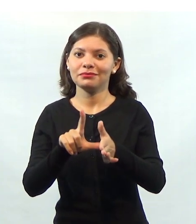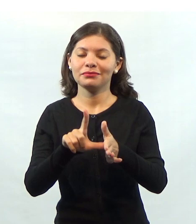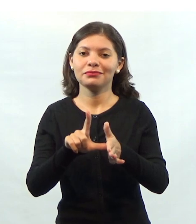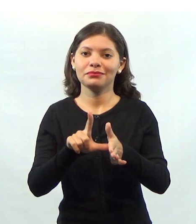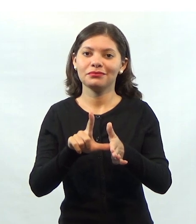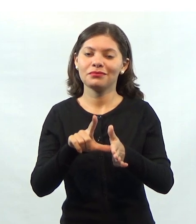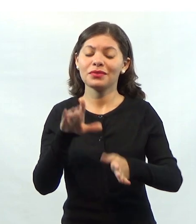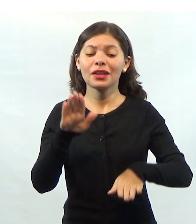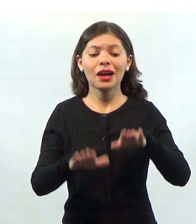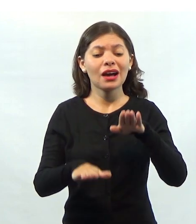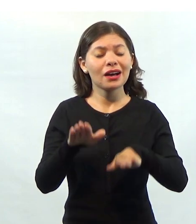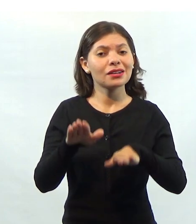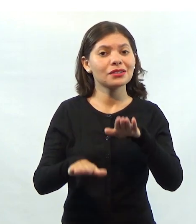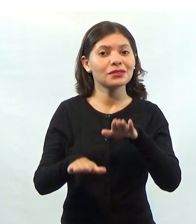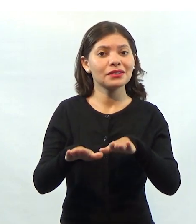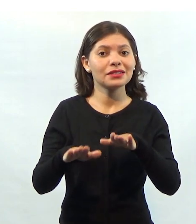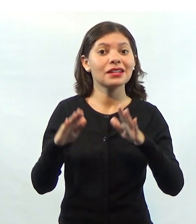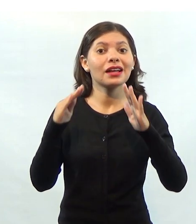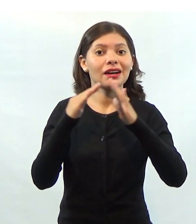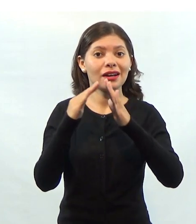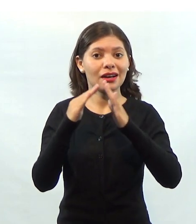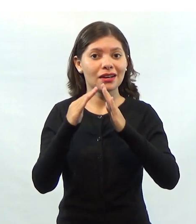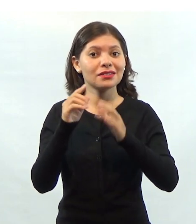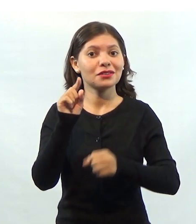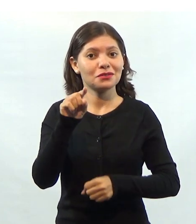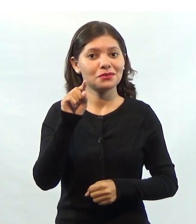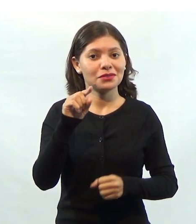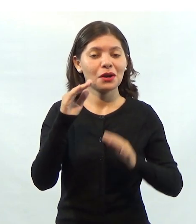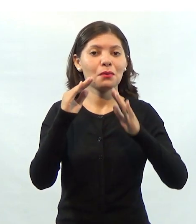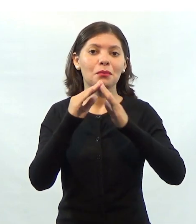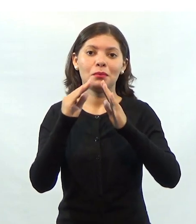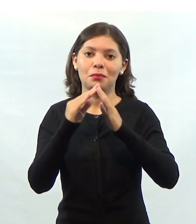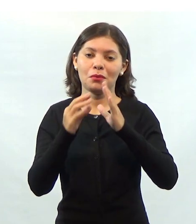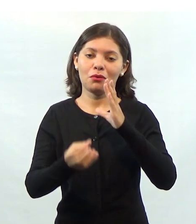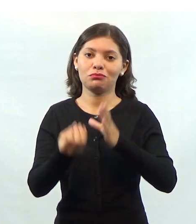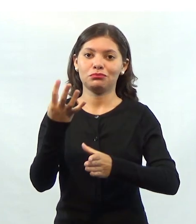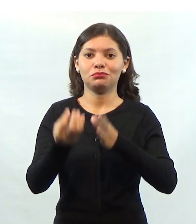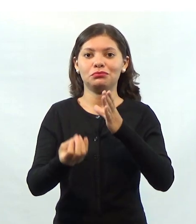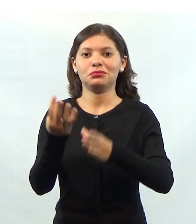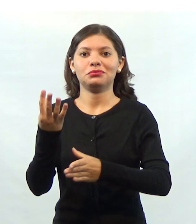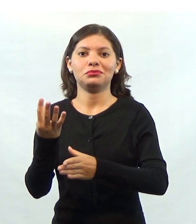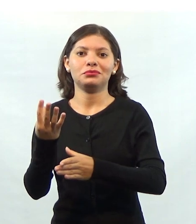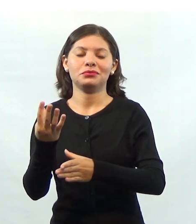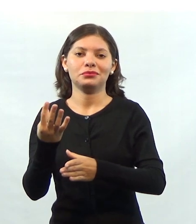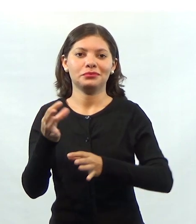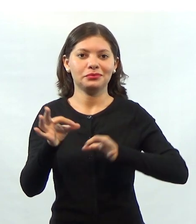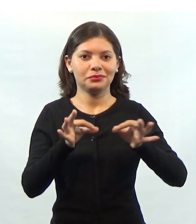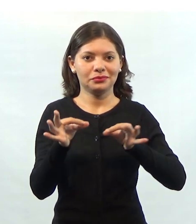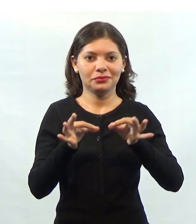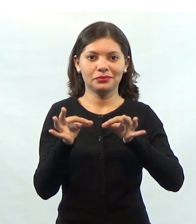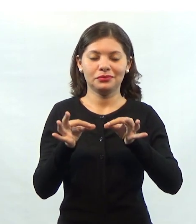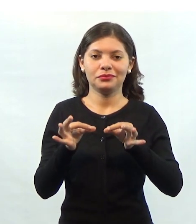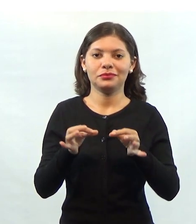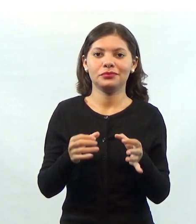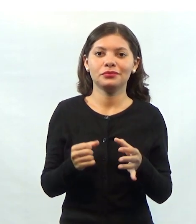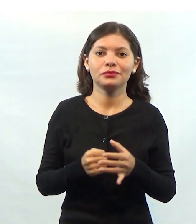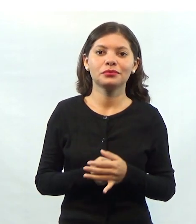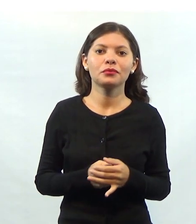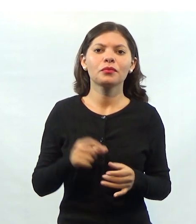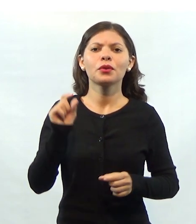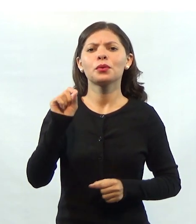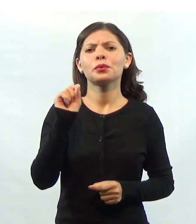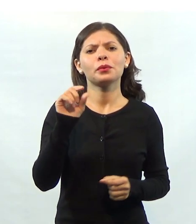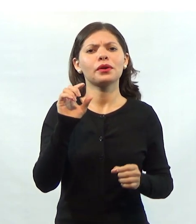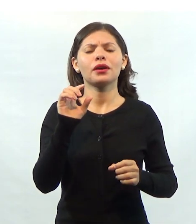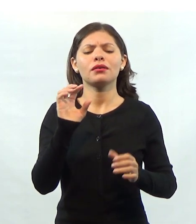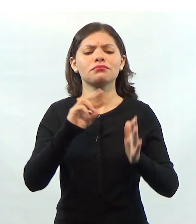Em alguns casos, até a casa em que você mora pode ser produzida por uma organização. E o que são